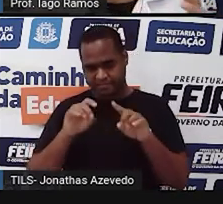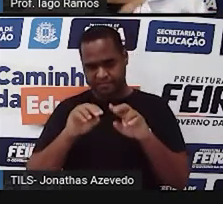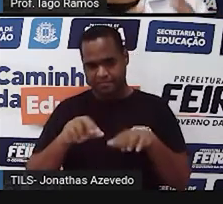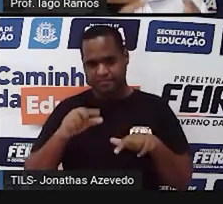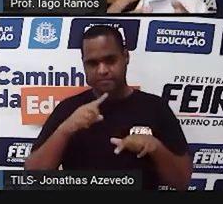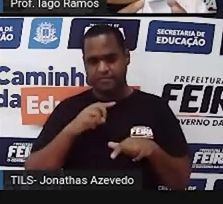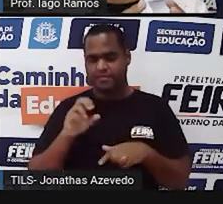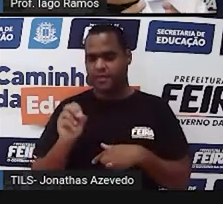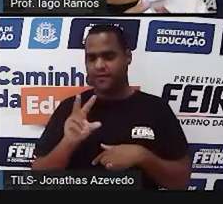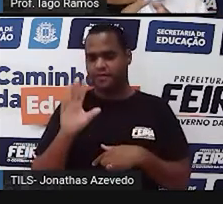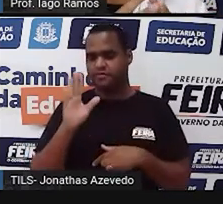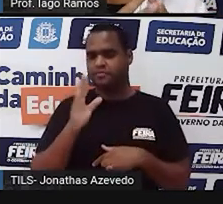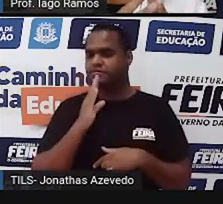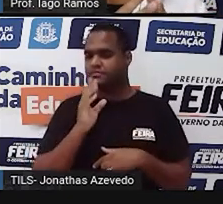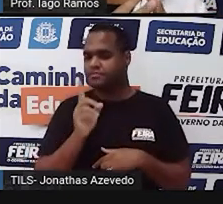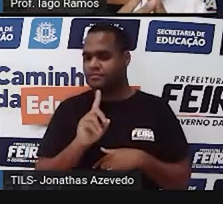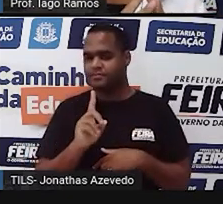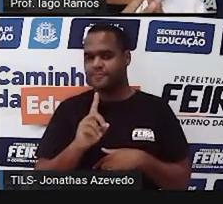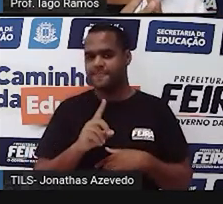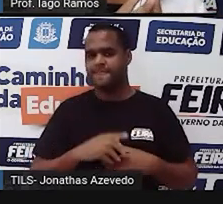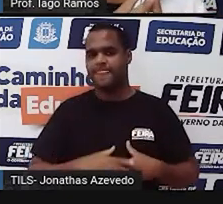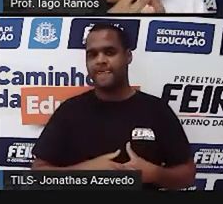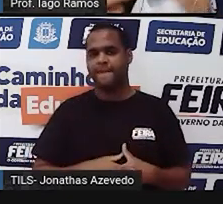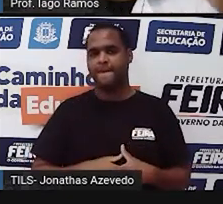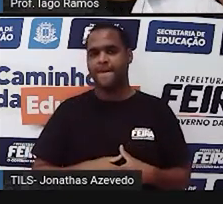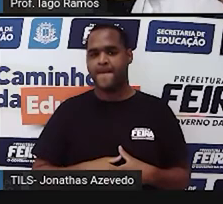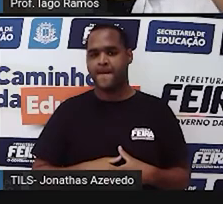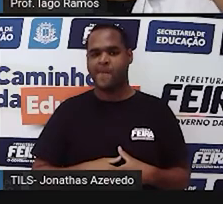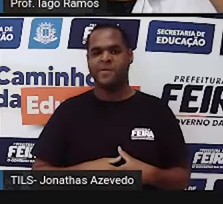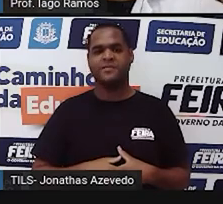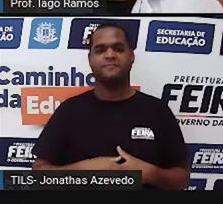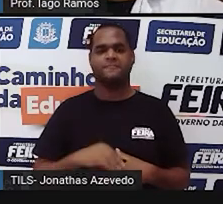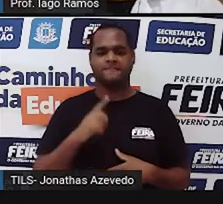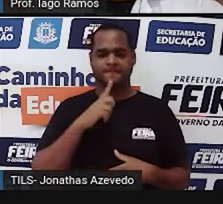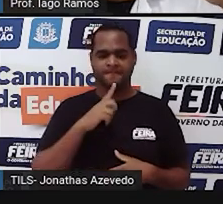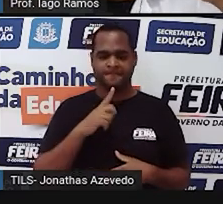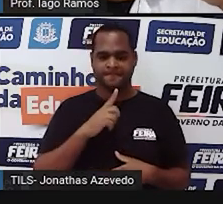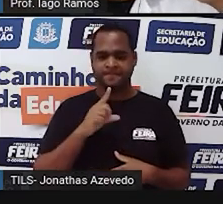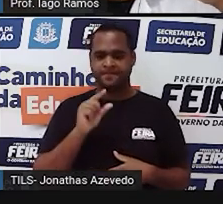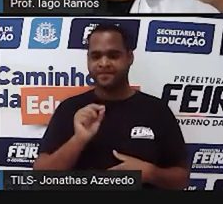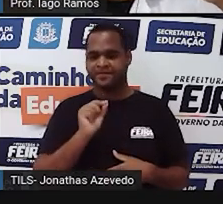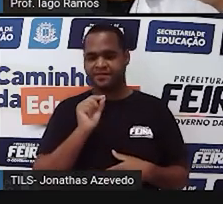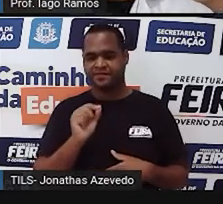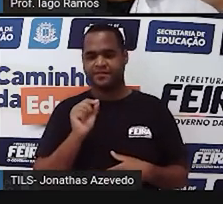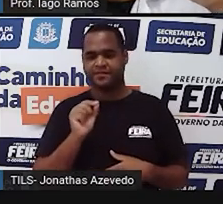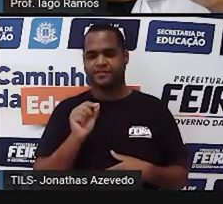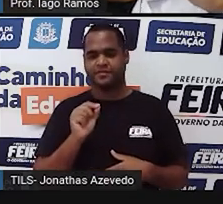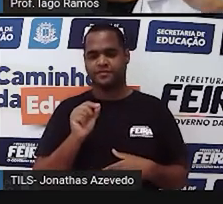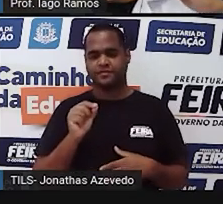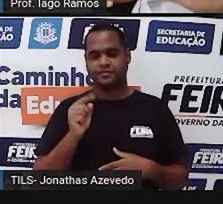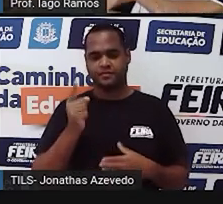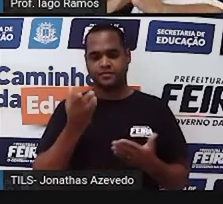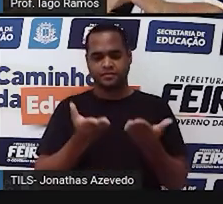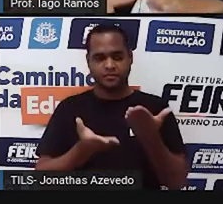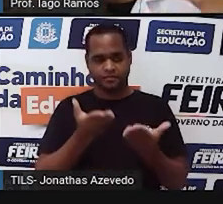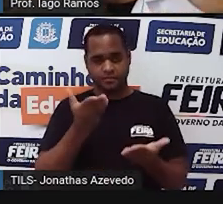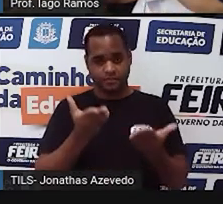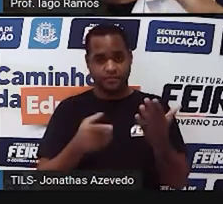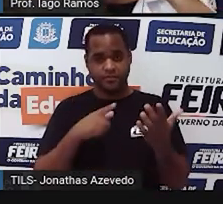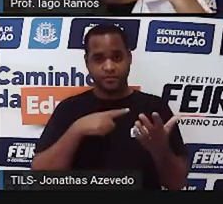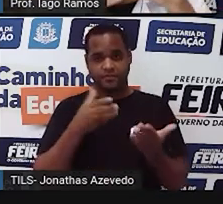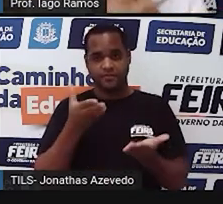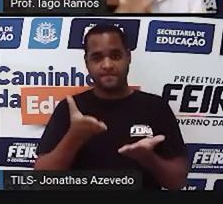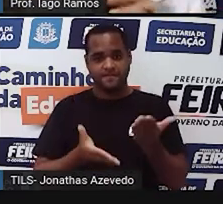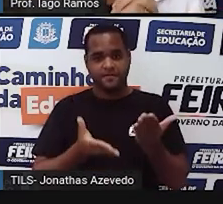quando tem valor desconhecido, né? E que o fato de ter equilíbrio na balança, dos